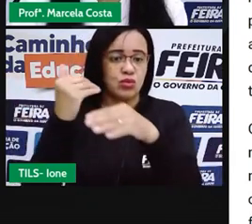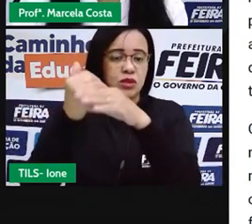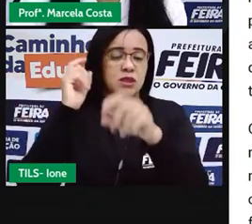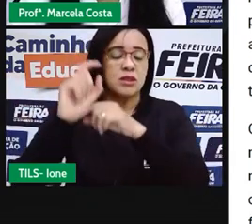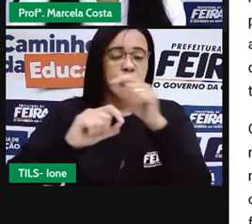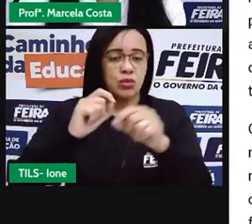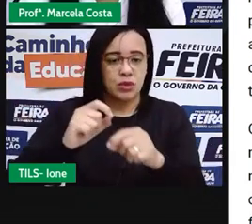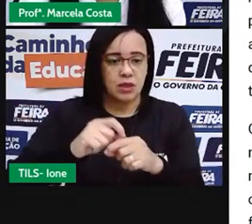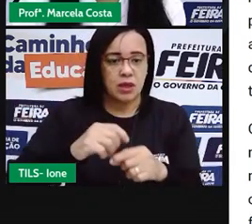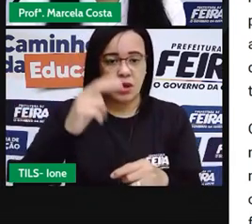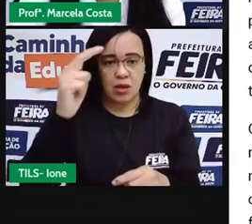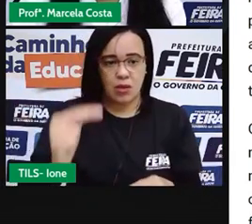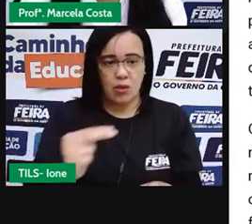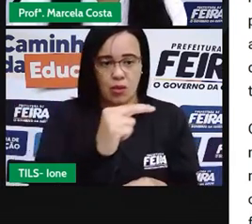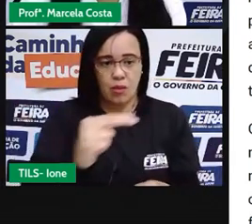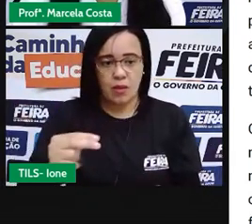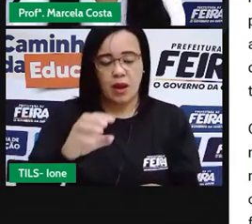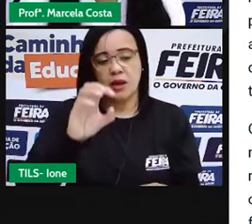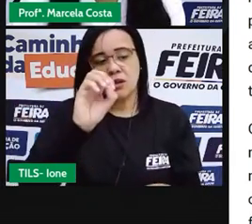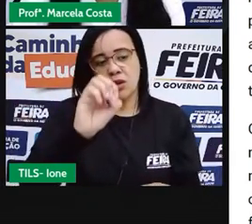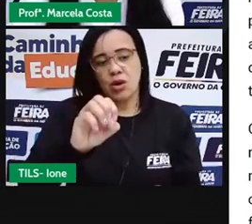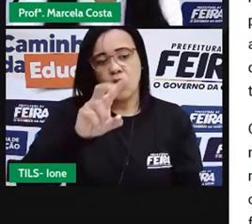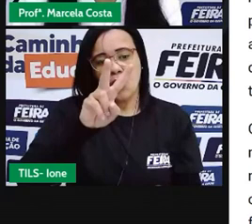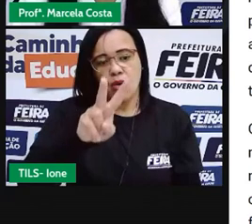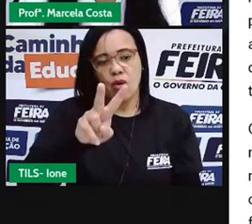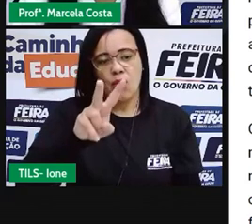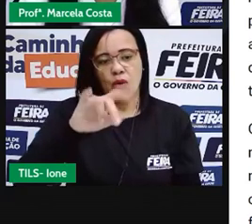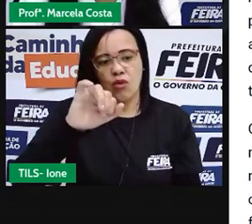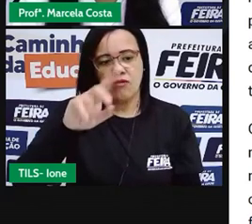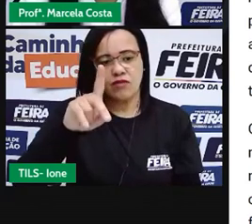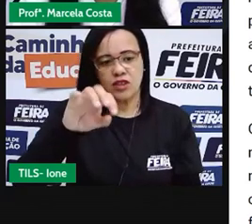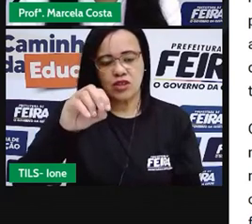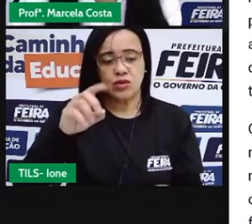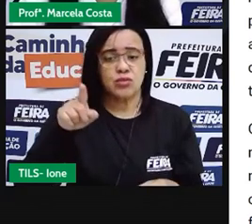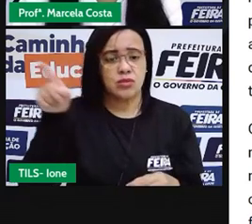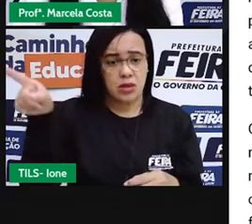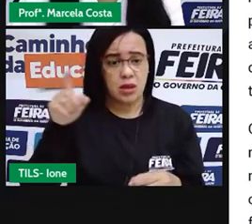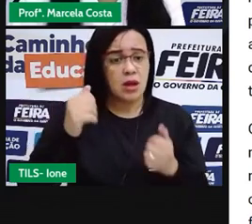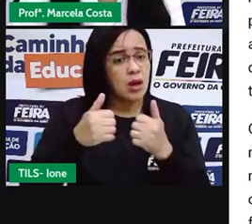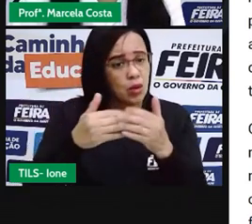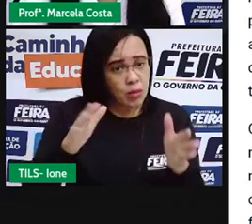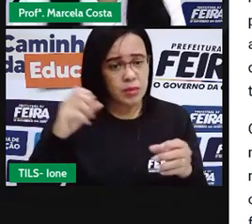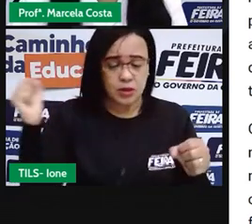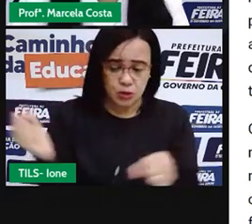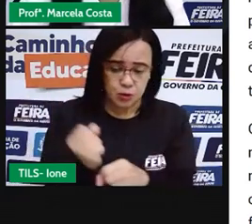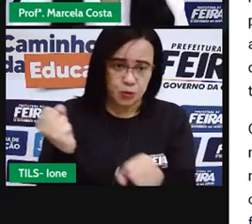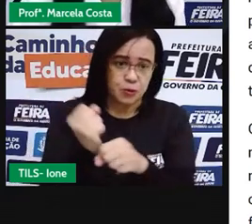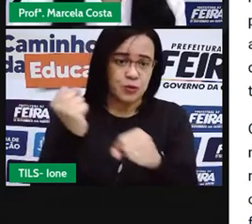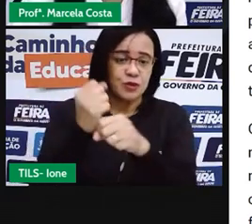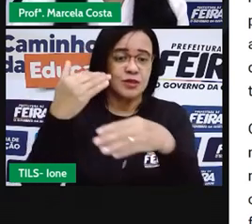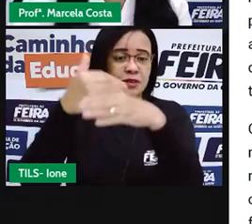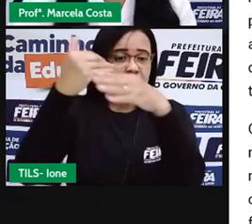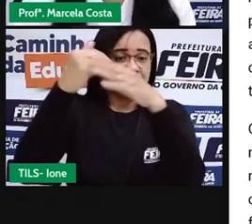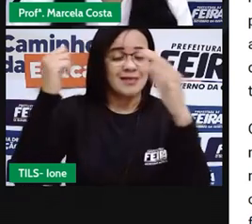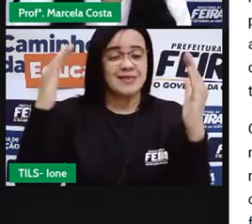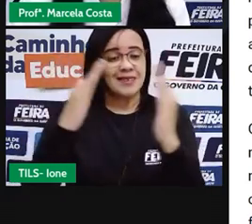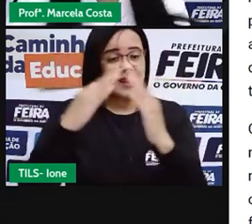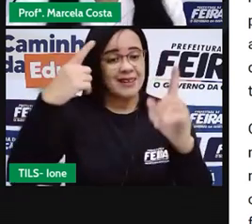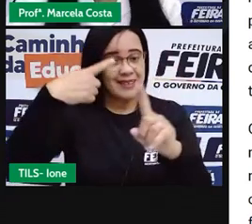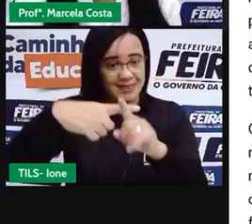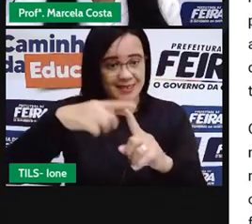Boaventura. E lá que se iniciou a construção da igreja, da matriz, concluída